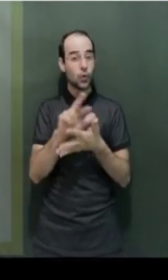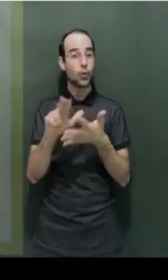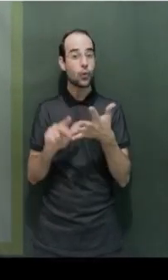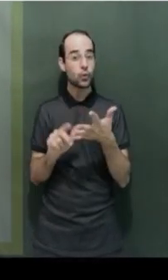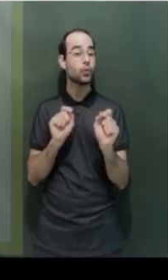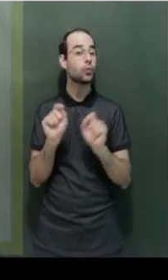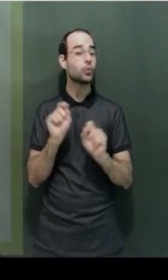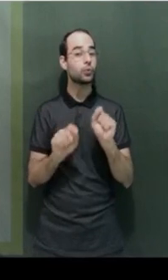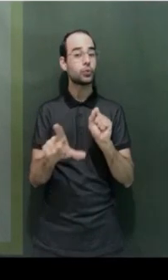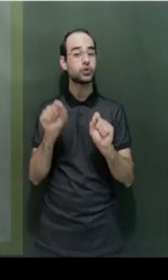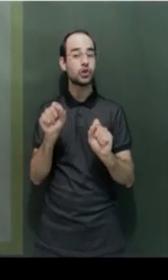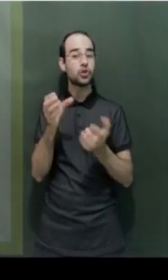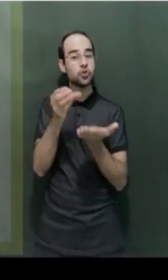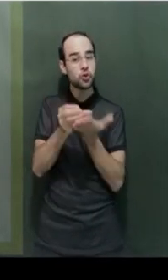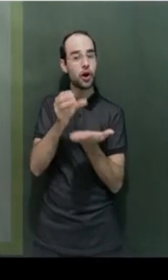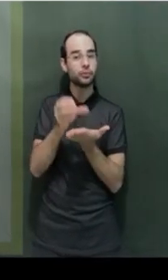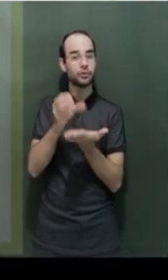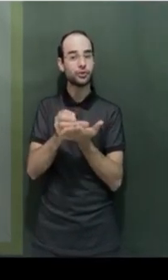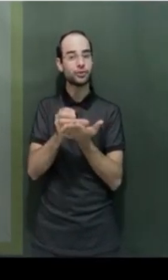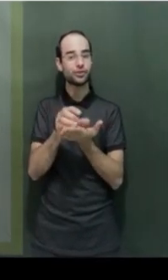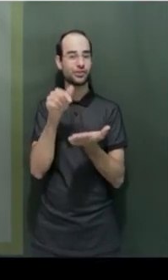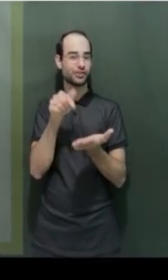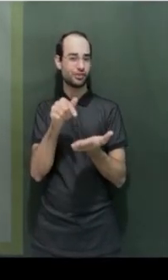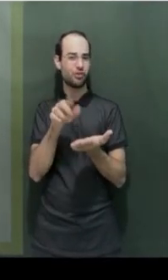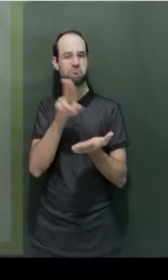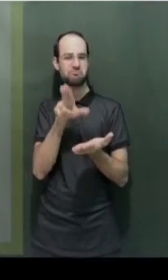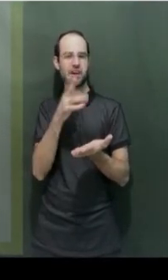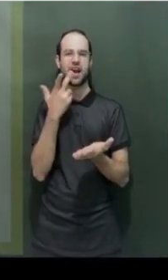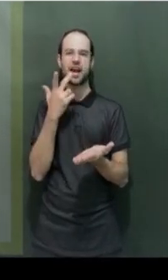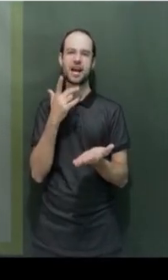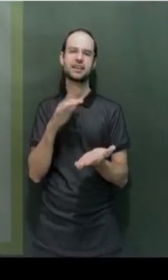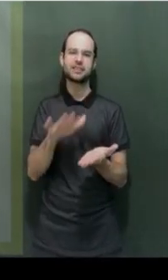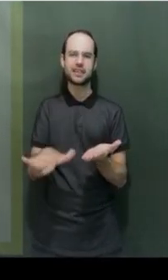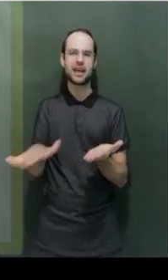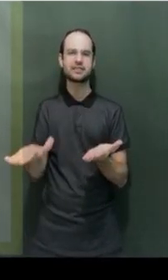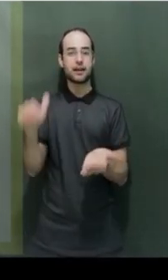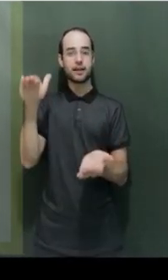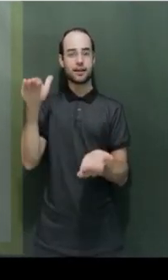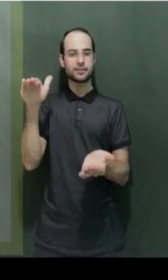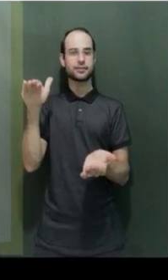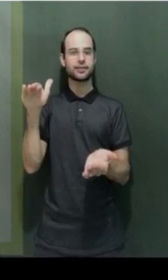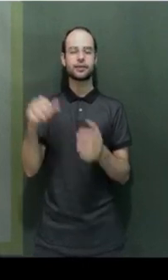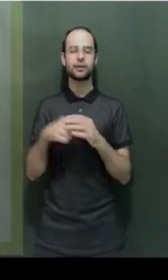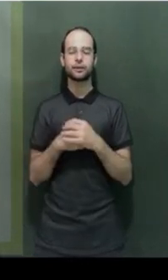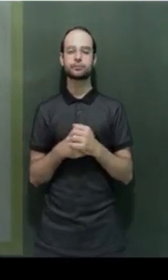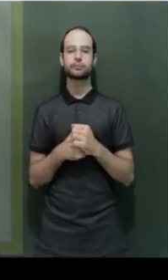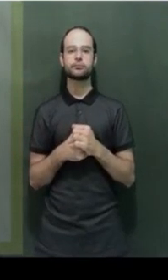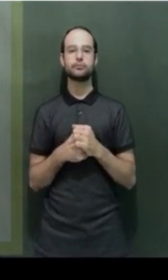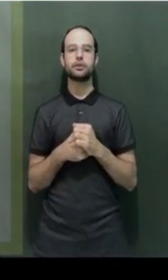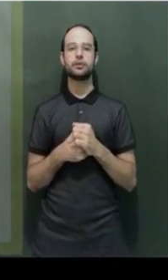possibilidades, a gente vai pegar a opção do copo, que é uma opção para uma criança um pouquinho já maior, tá?